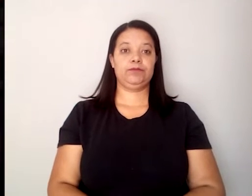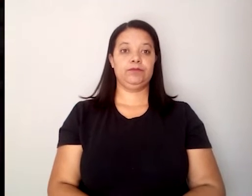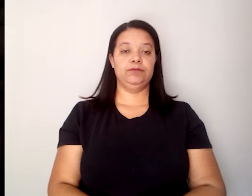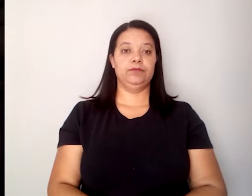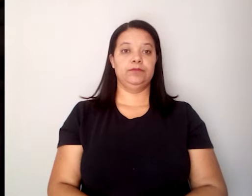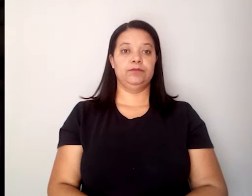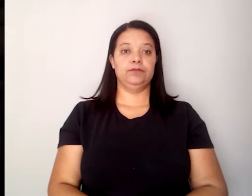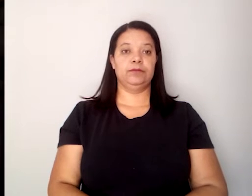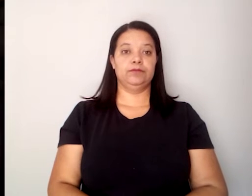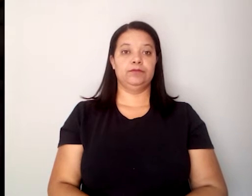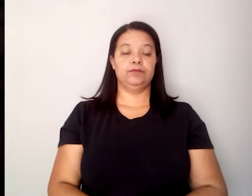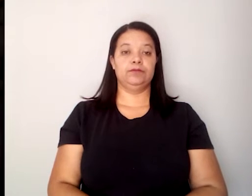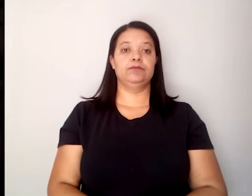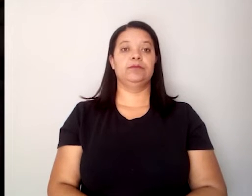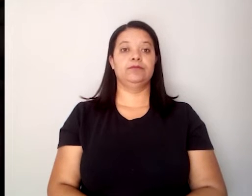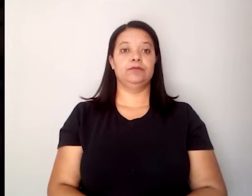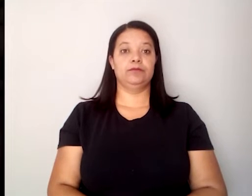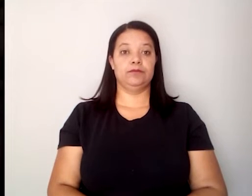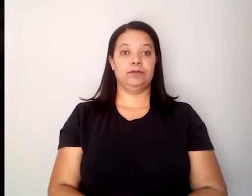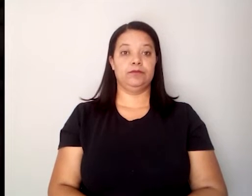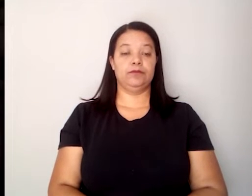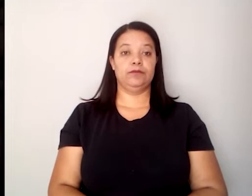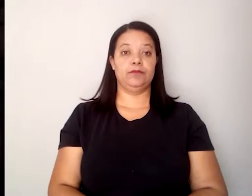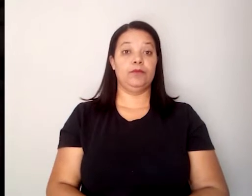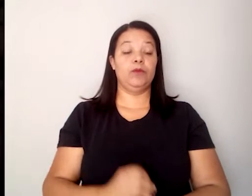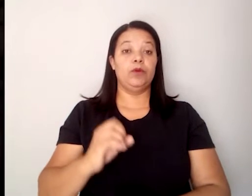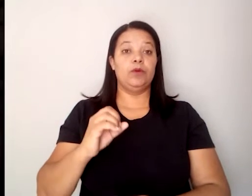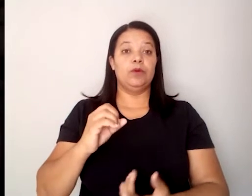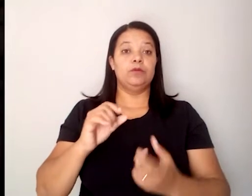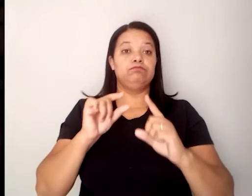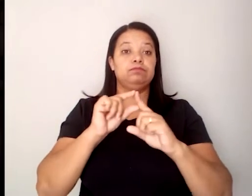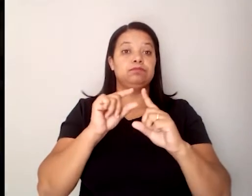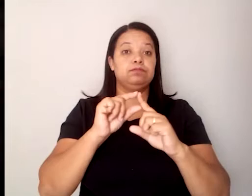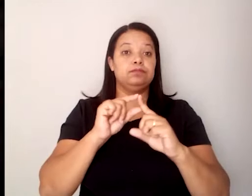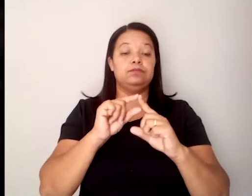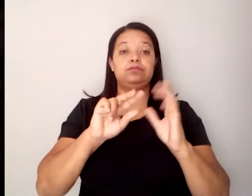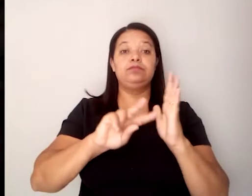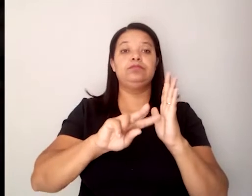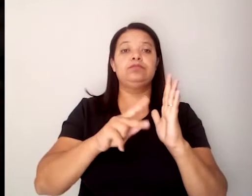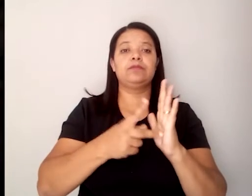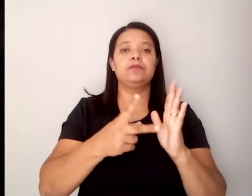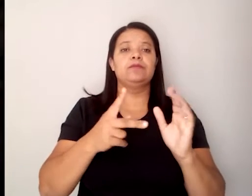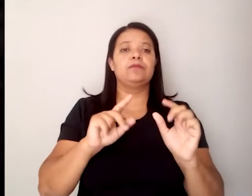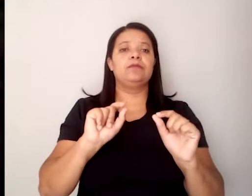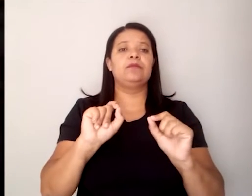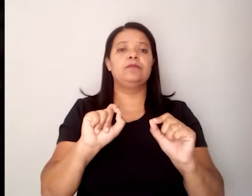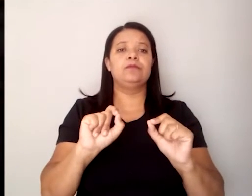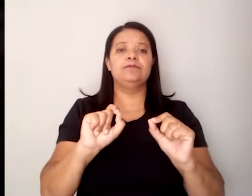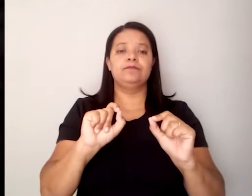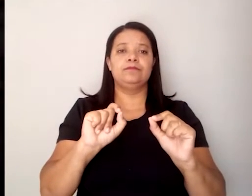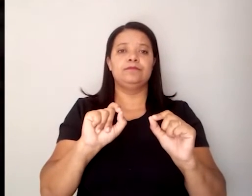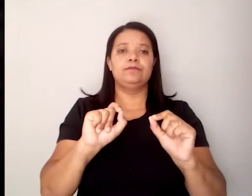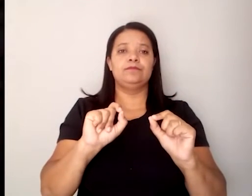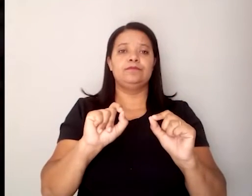E esse som, essas palavras, esses significantes, isso que fala